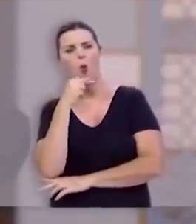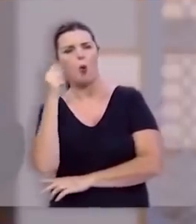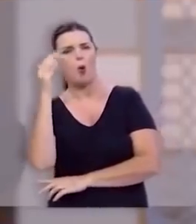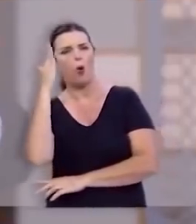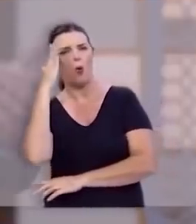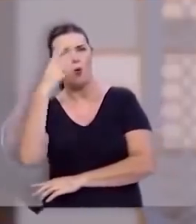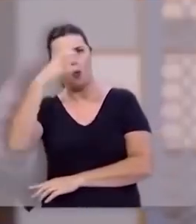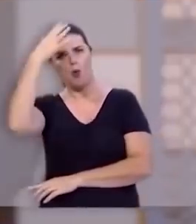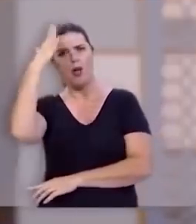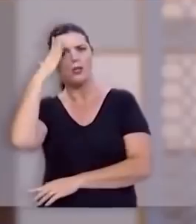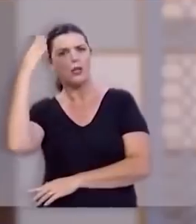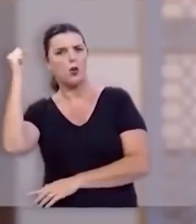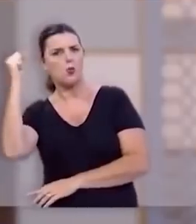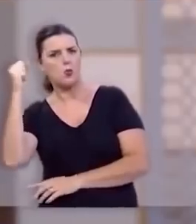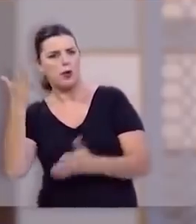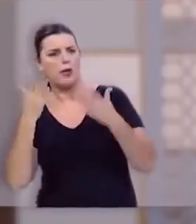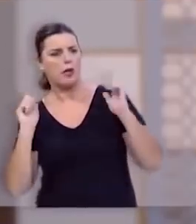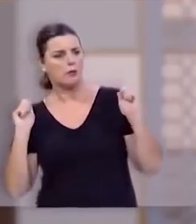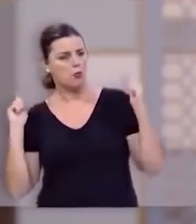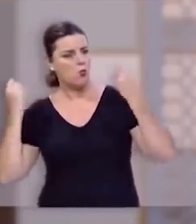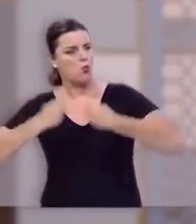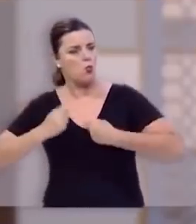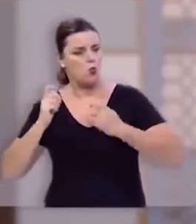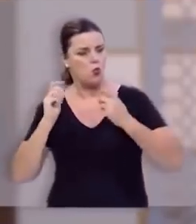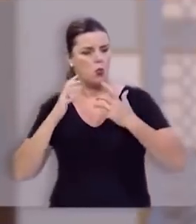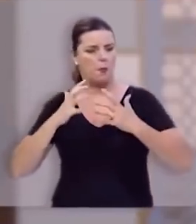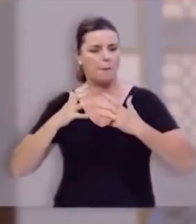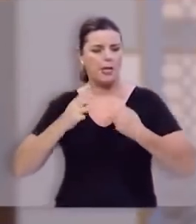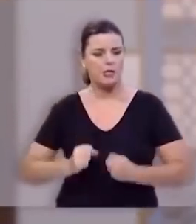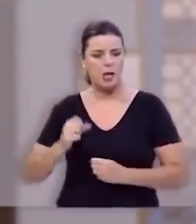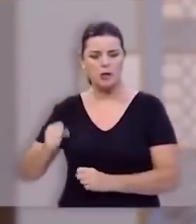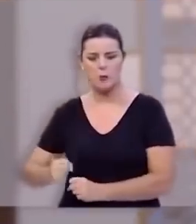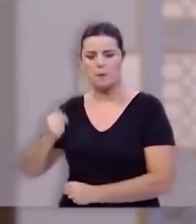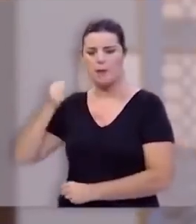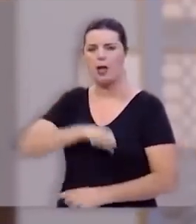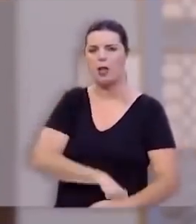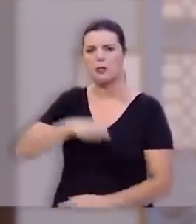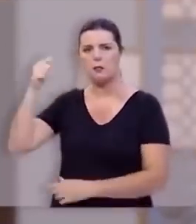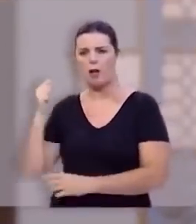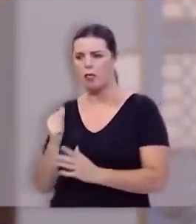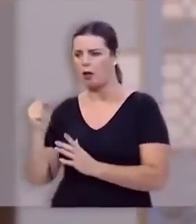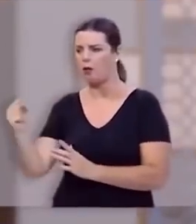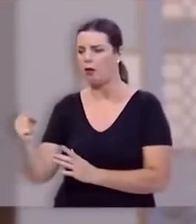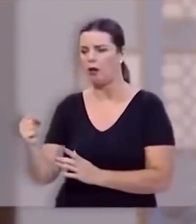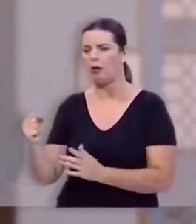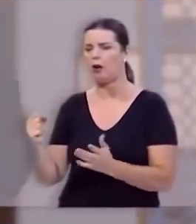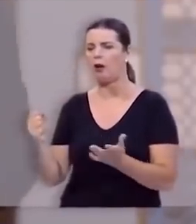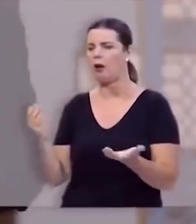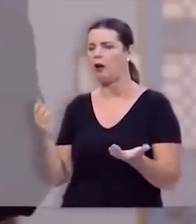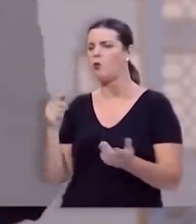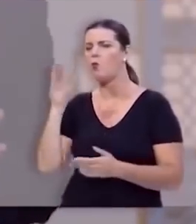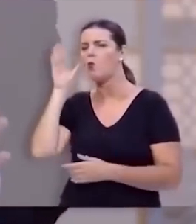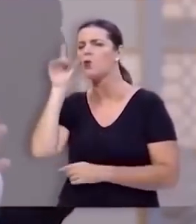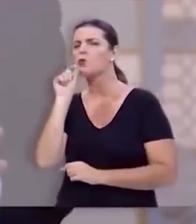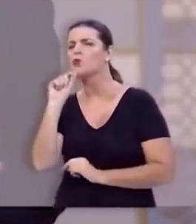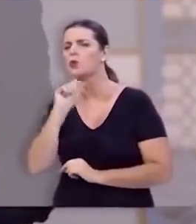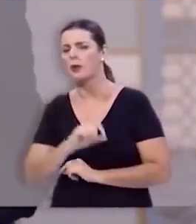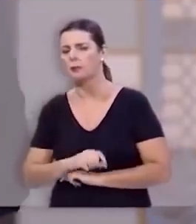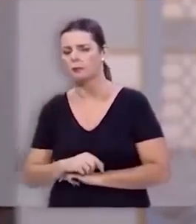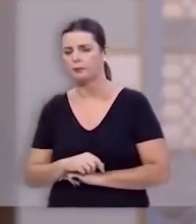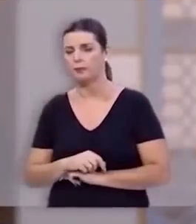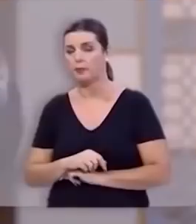vestir o Davi com a sua armadura, botar na mão dele a sua espada. Mas, olha que coisa curiosa.